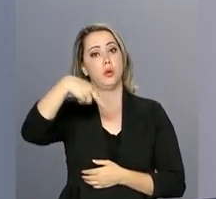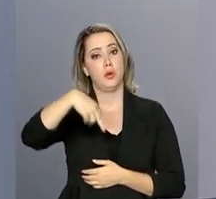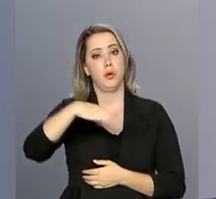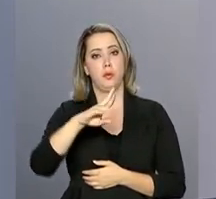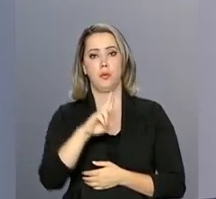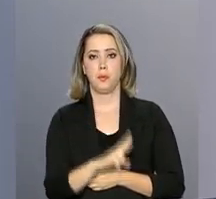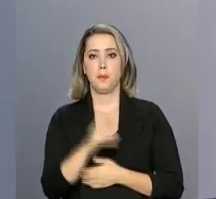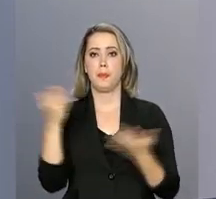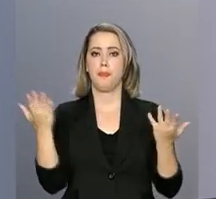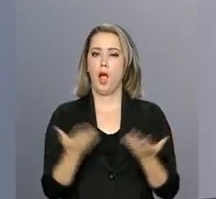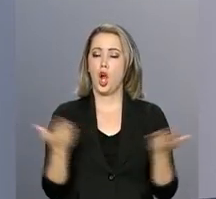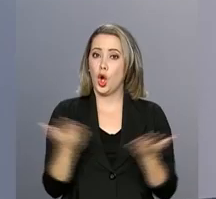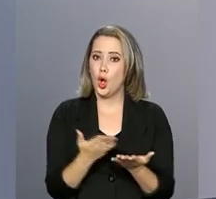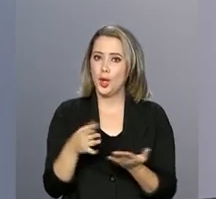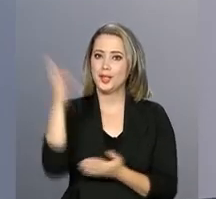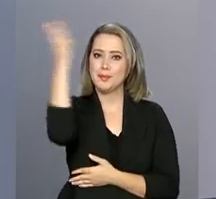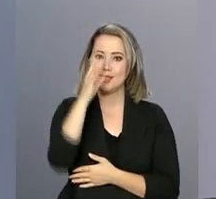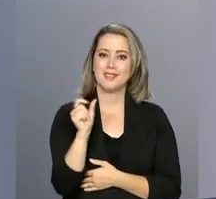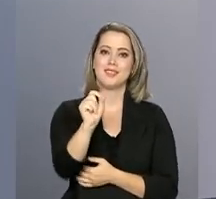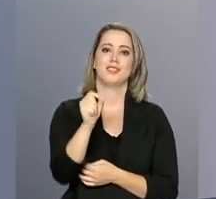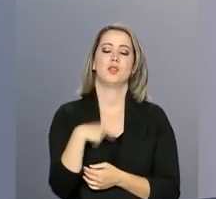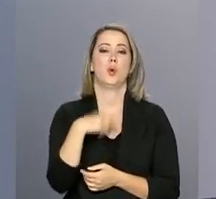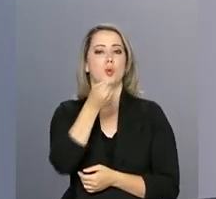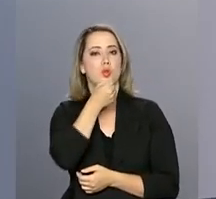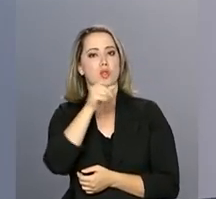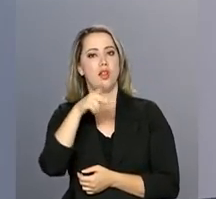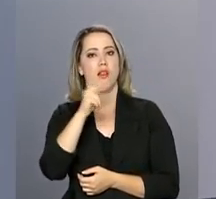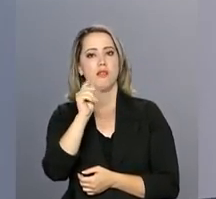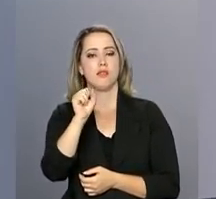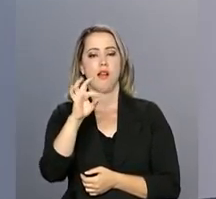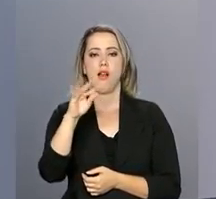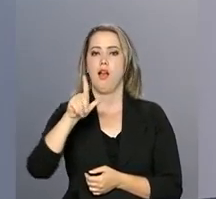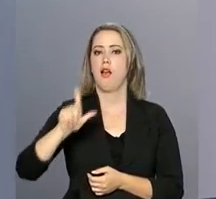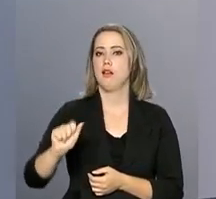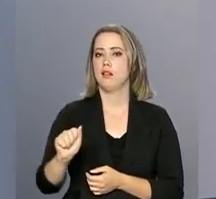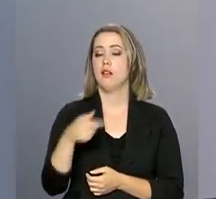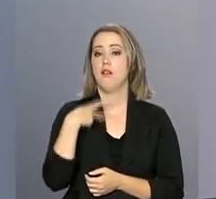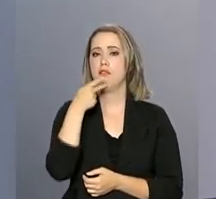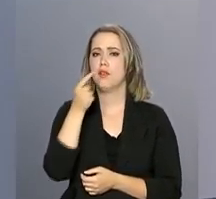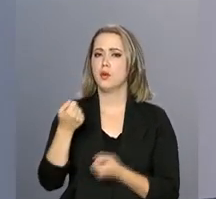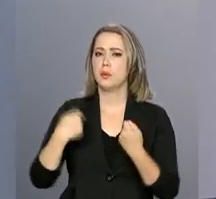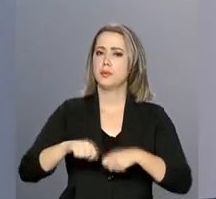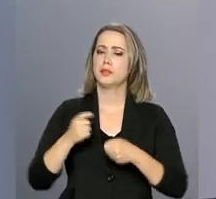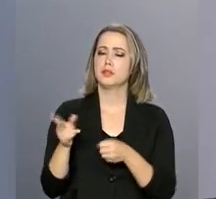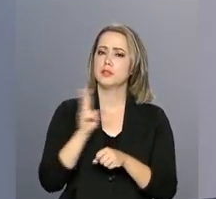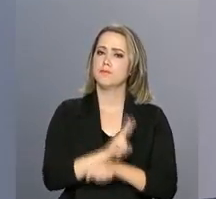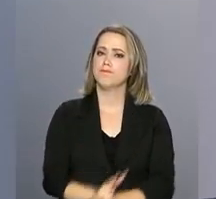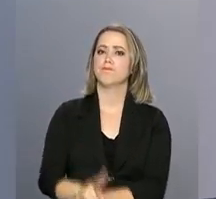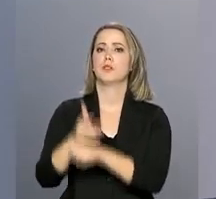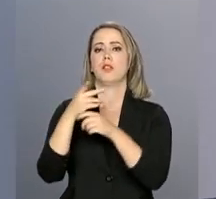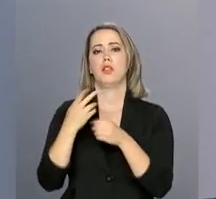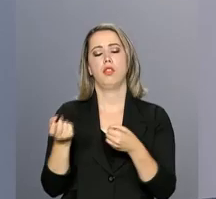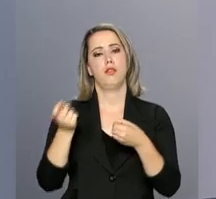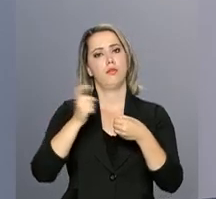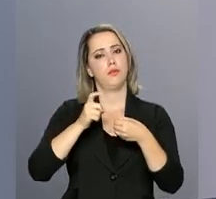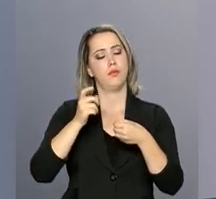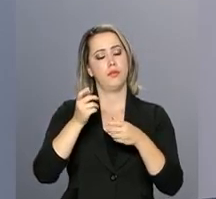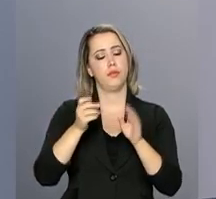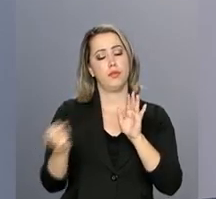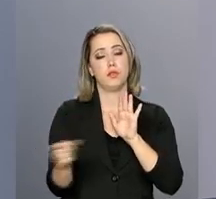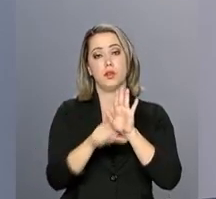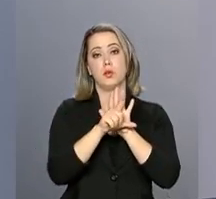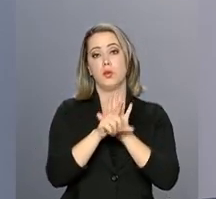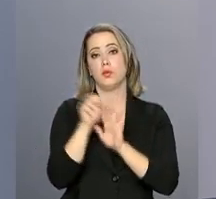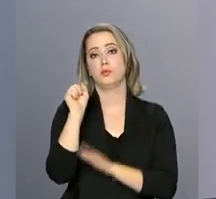Agora Brasil com a jornalista Carla Wattier. Henrique Meirelles voltou a defender a reforma da Previdência para que todos os